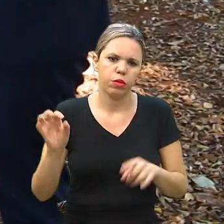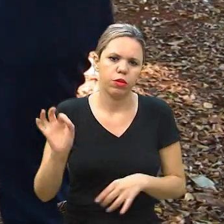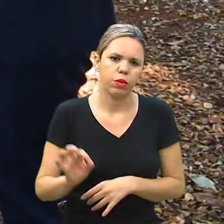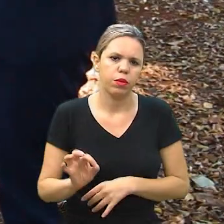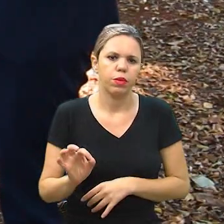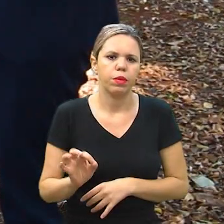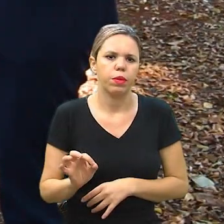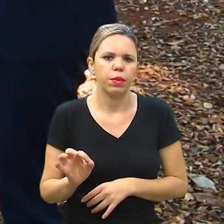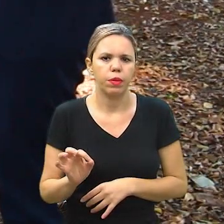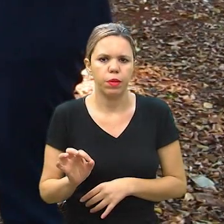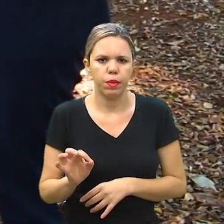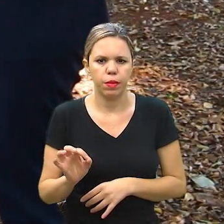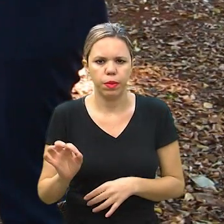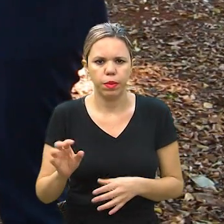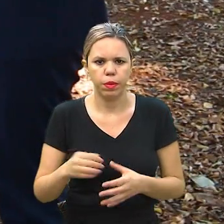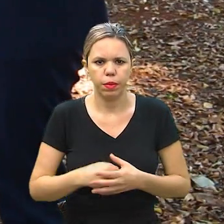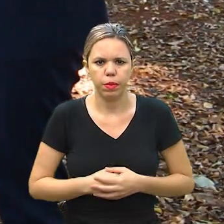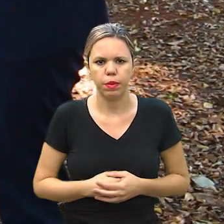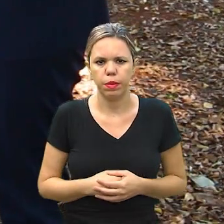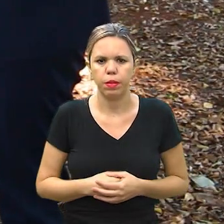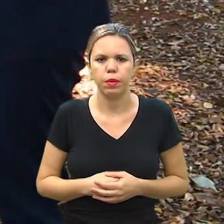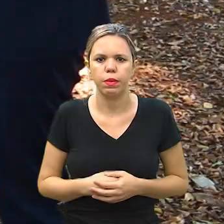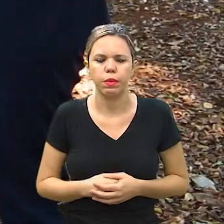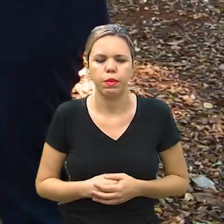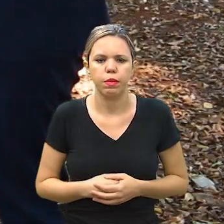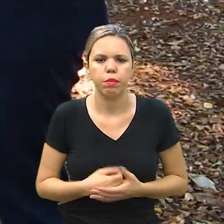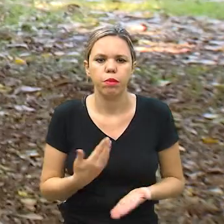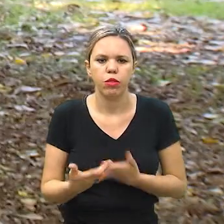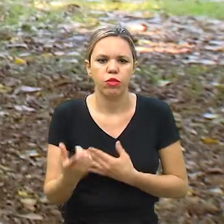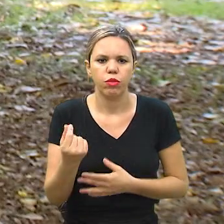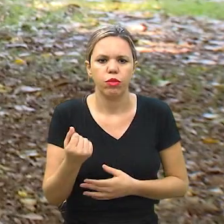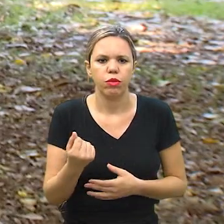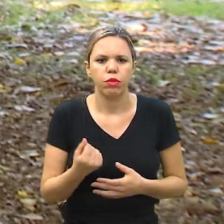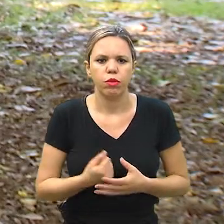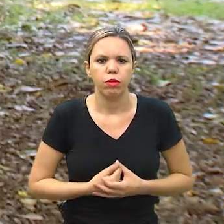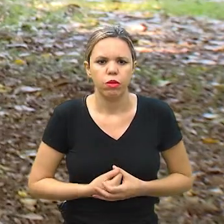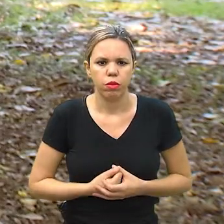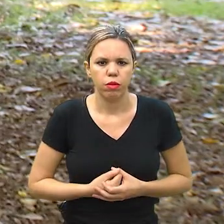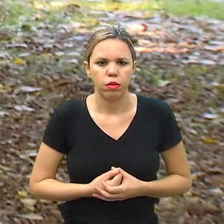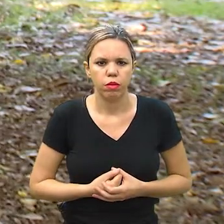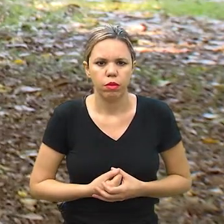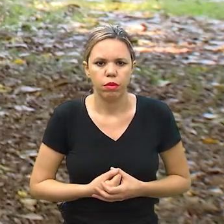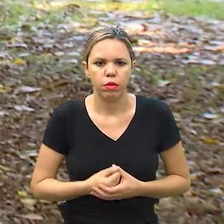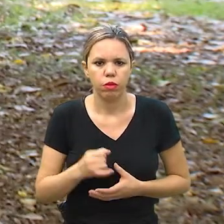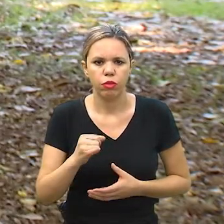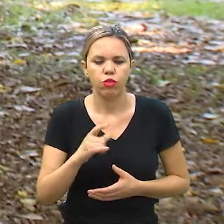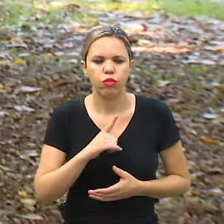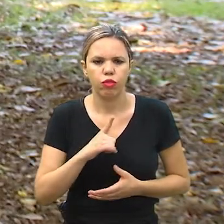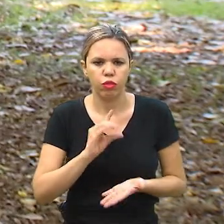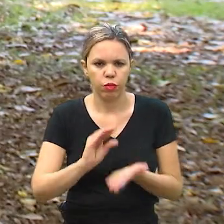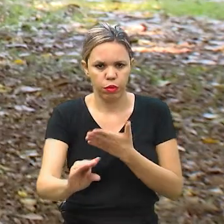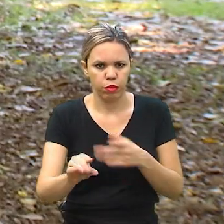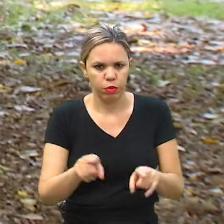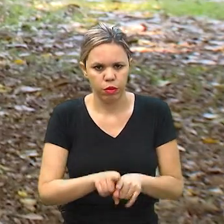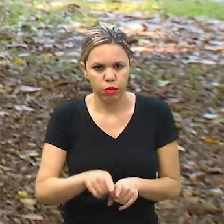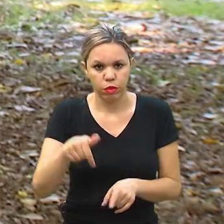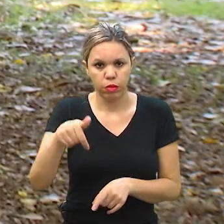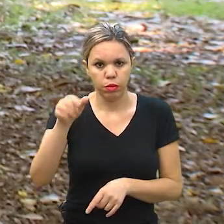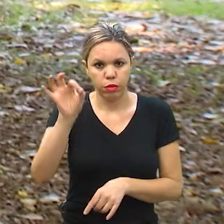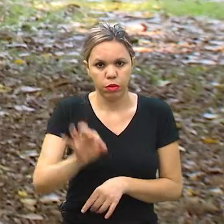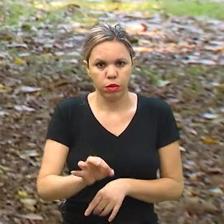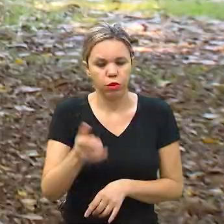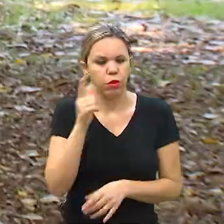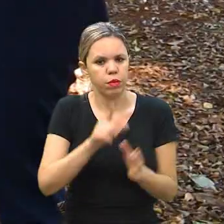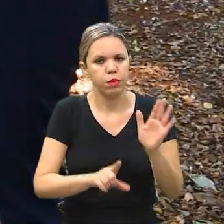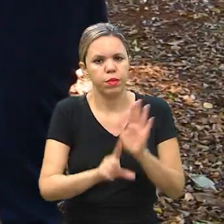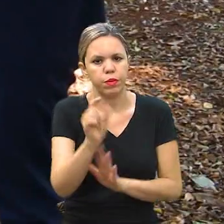e eu tive um investimento que me rendeu 1,4%, eu perdi dinheiro. Agora, se o IPCA deu 4% e eu tive um investimento que rendeu 7%, eu